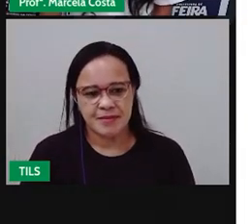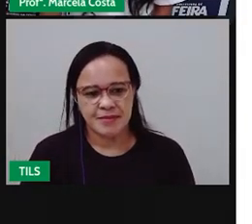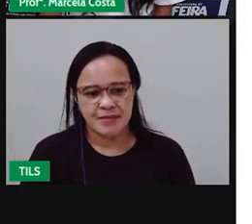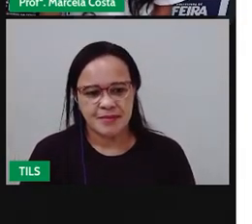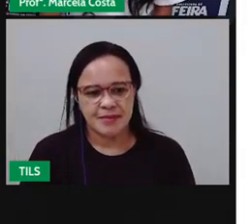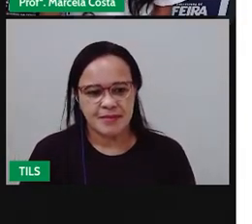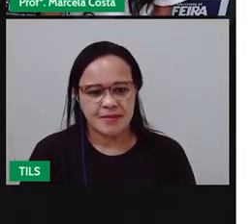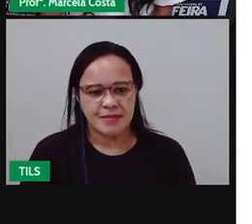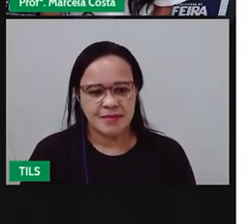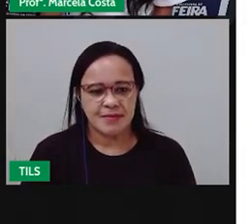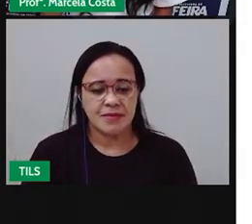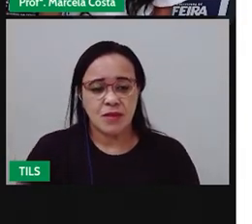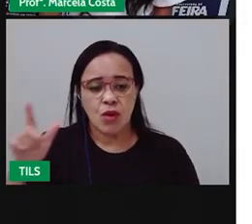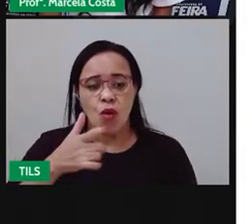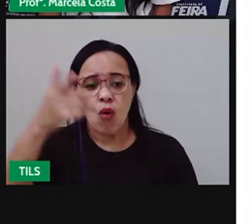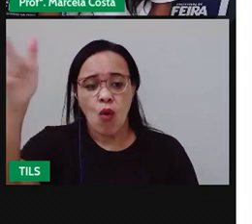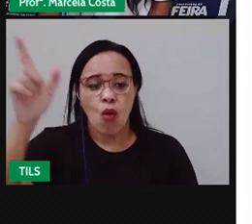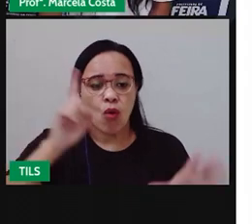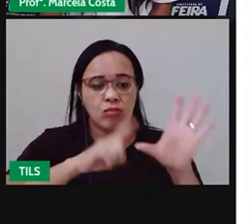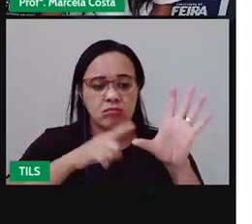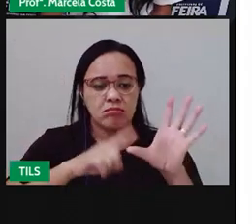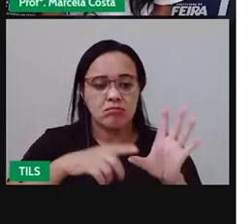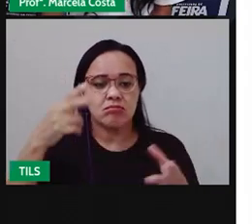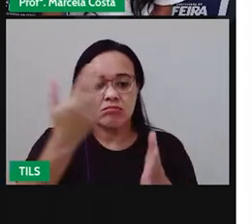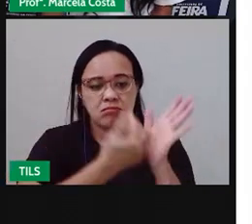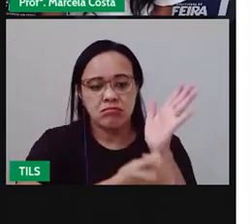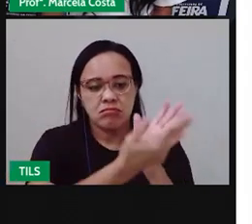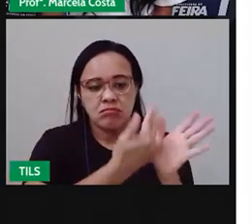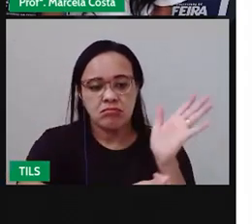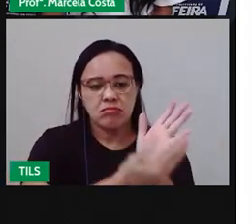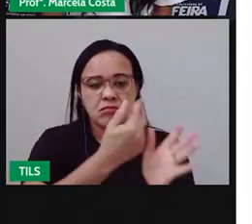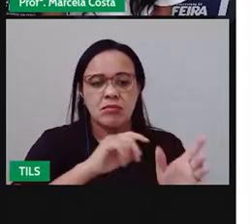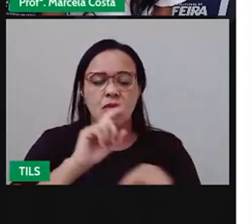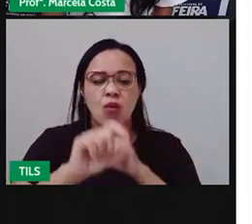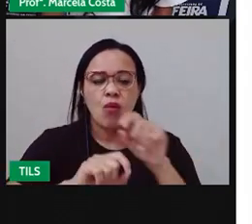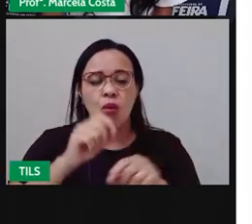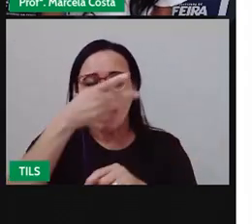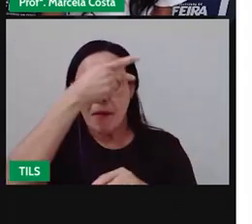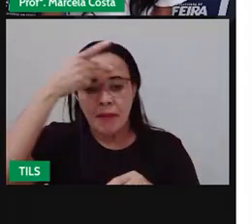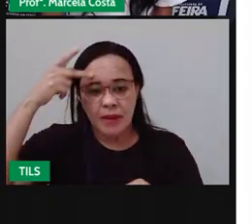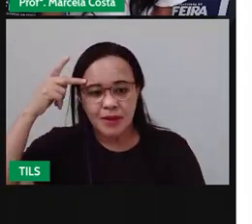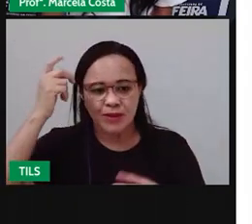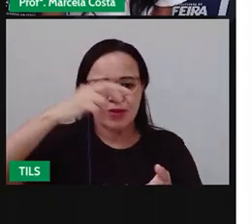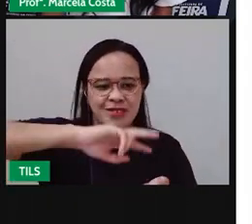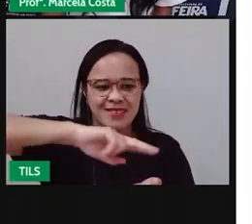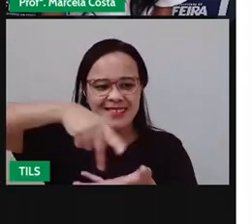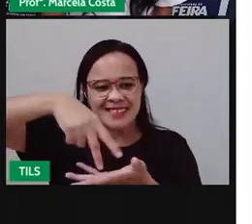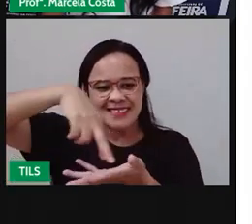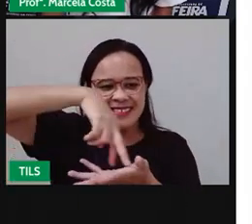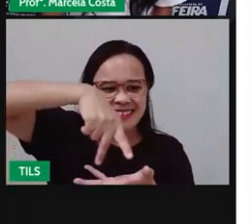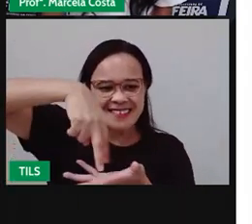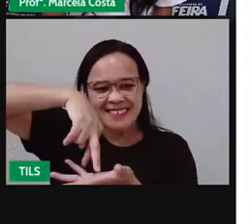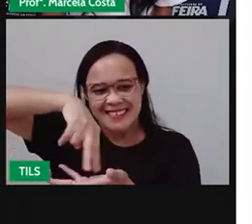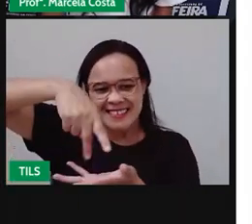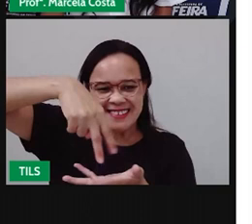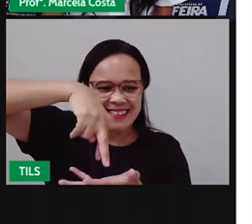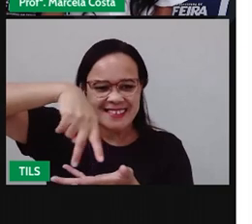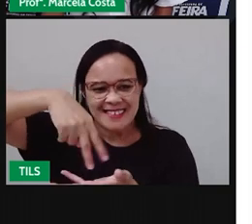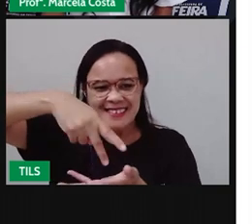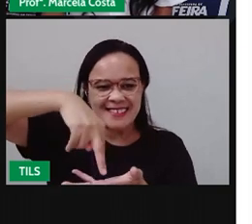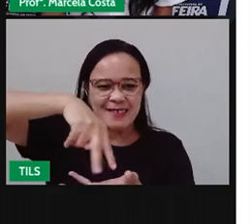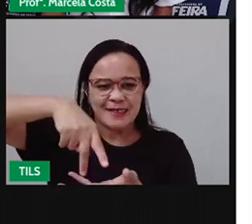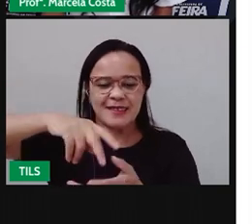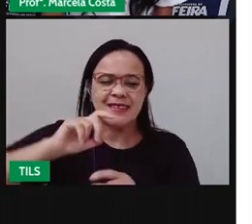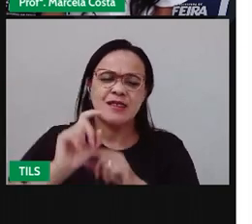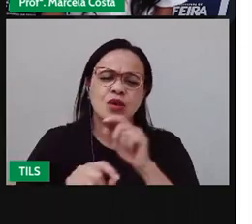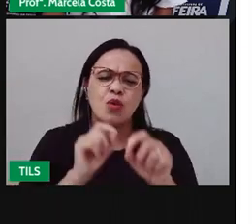Essa outra xilogravura está mostrando aqui pessoas dançando. É isso? Que